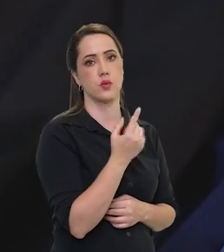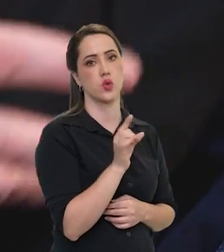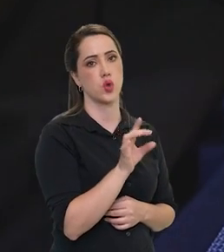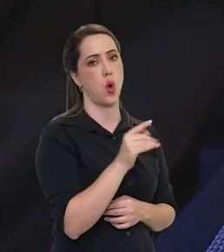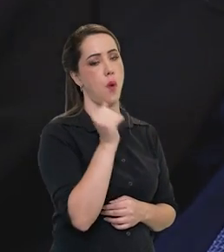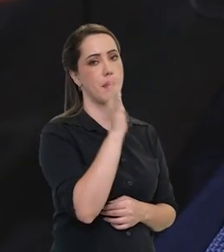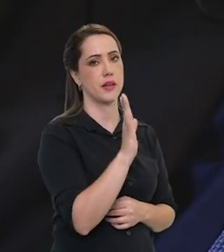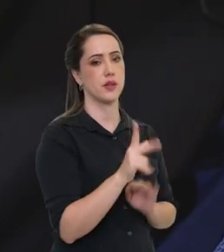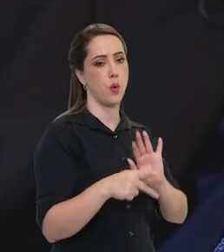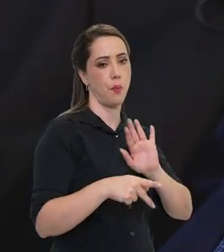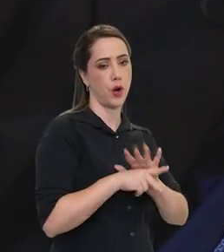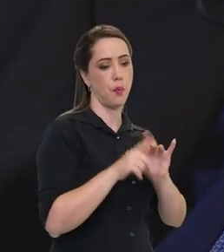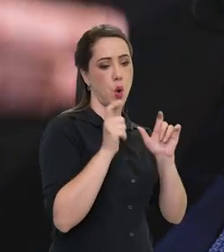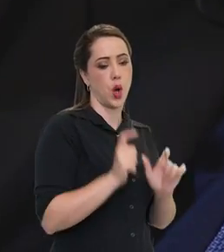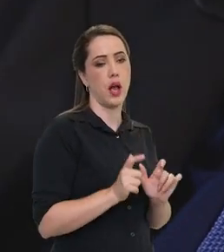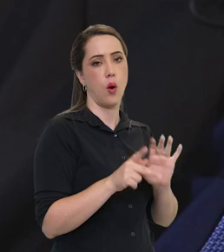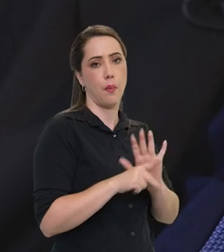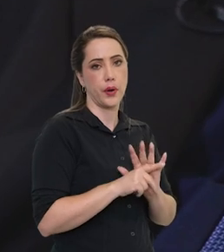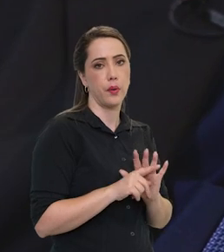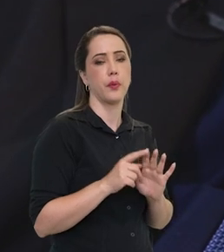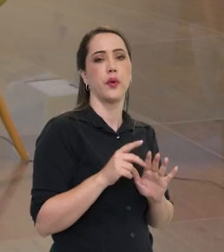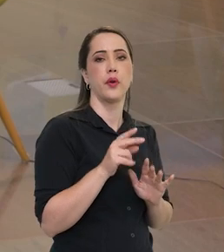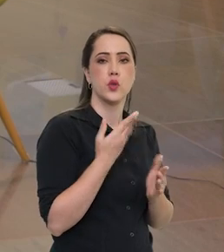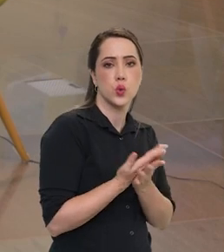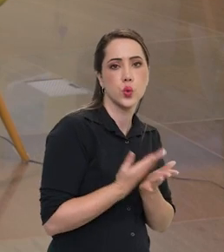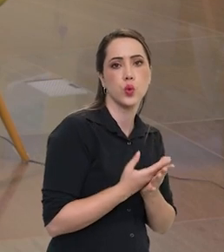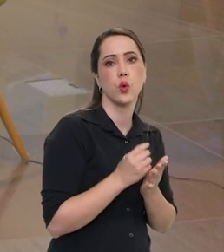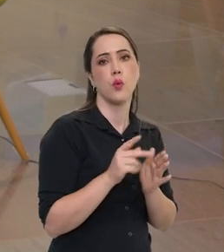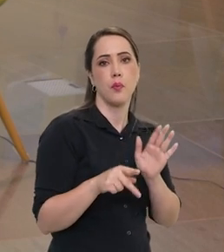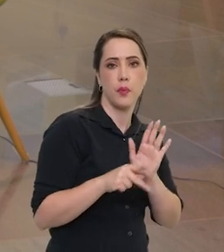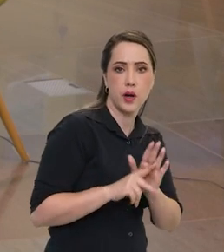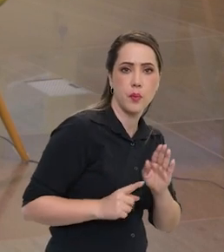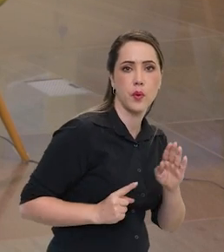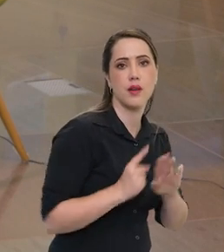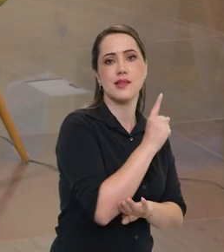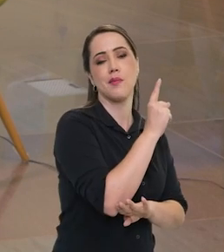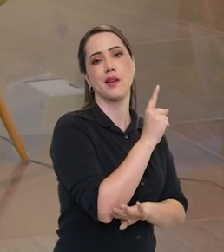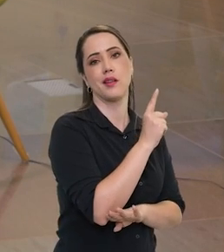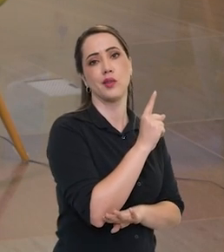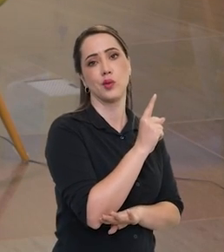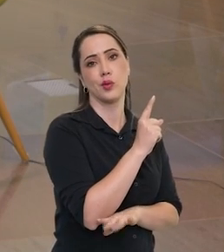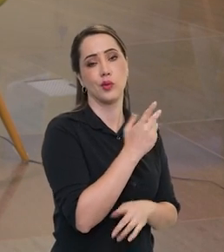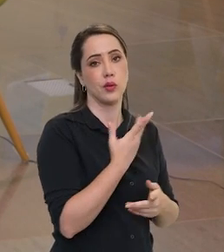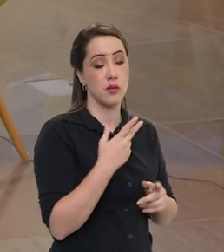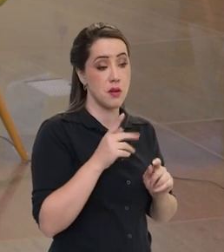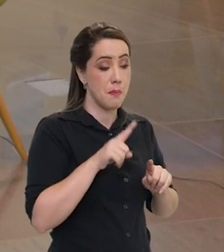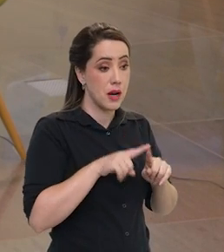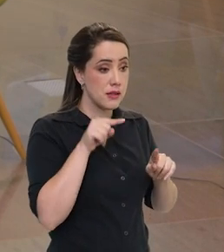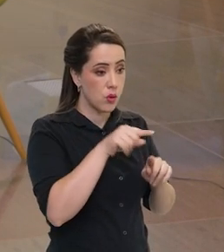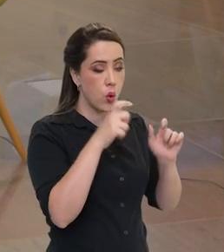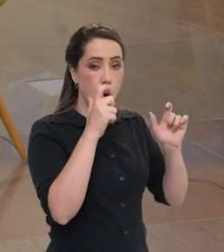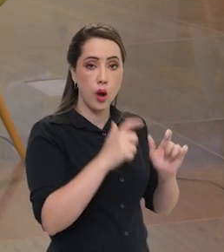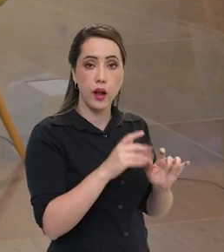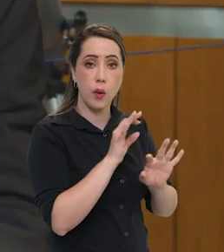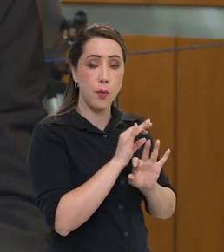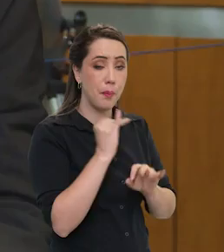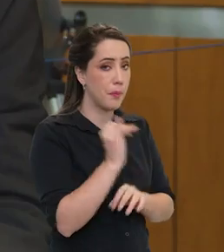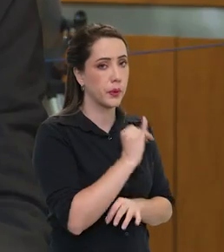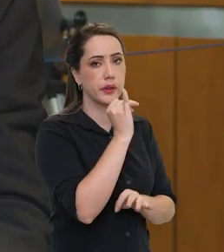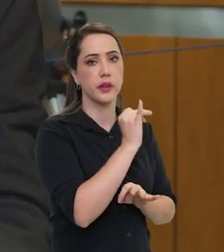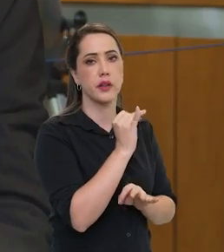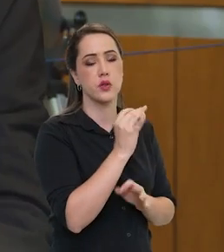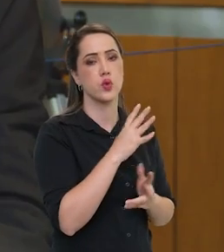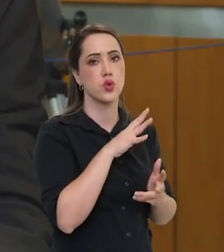Apenas o Brasil usando sua própria base apenas para si. Além disso, é um desperdício. Dada a potencialidade da